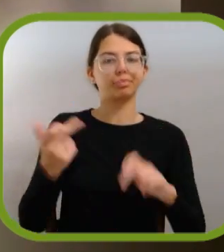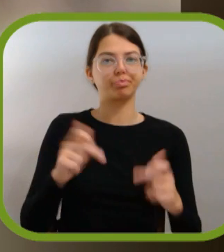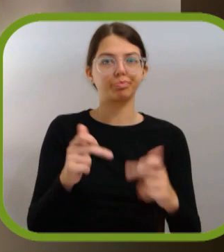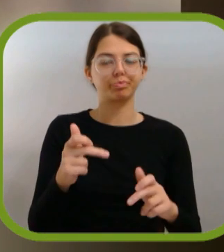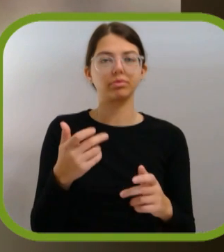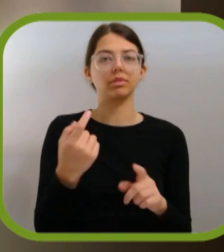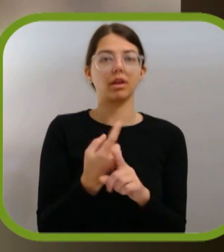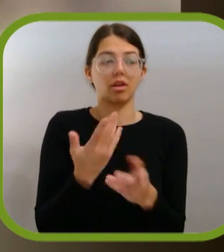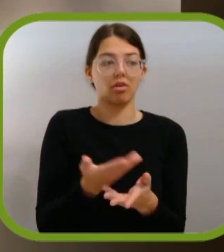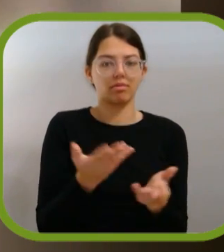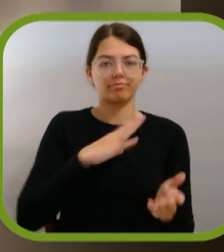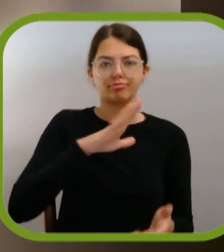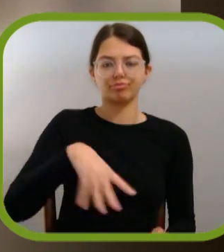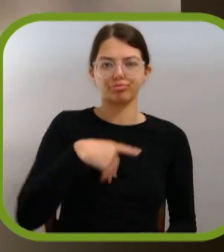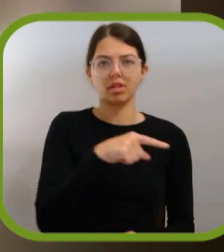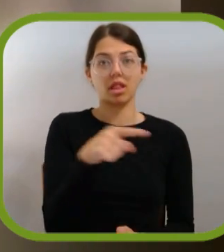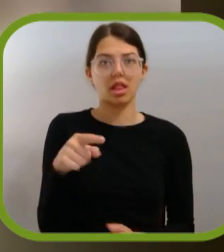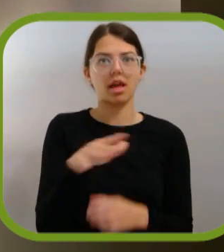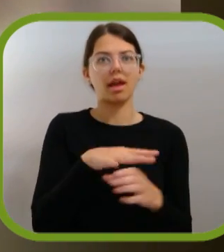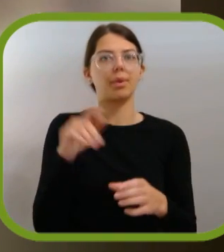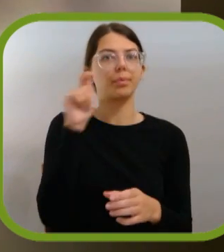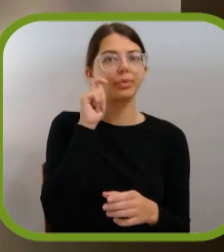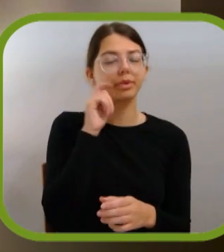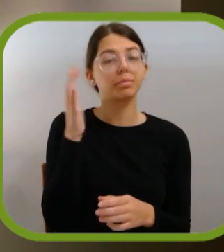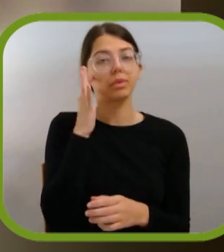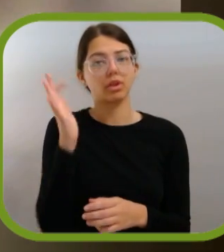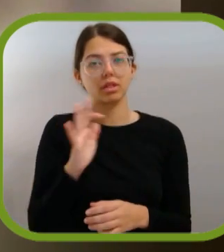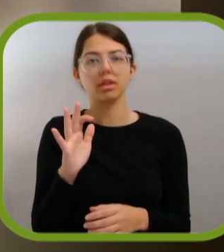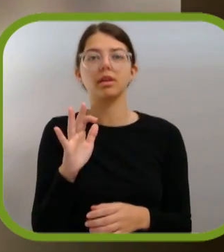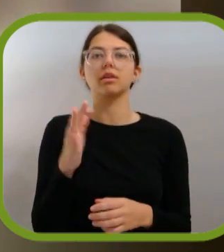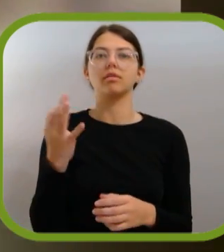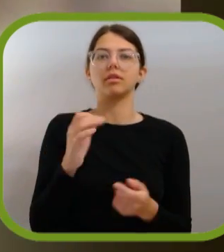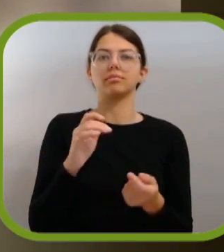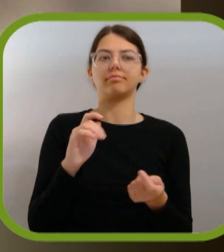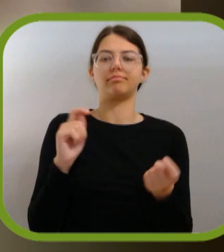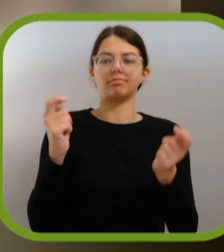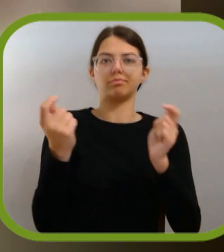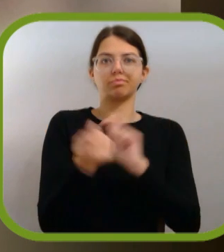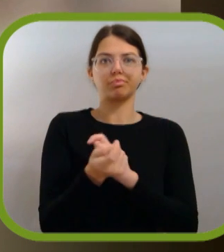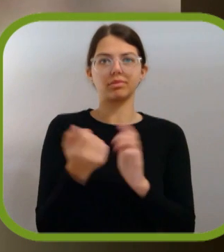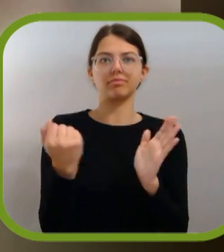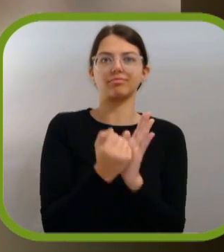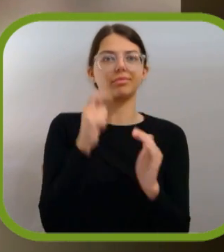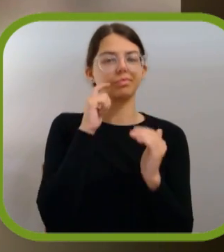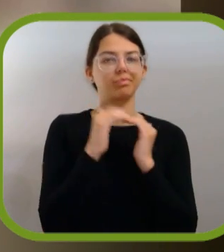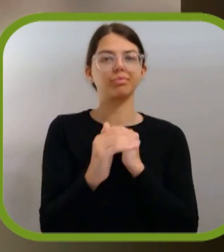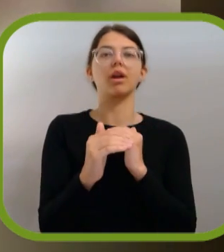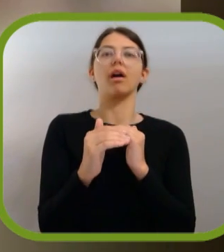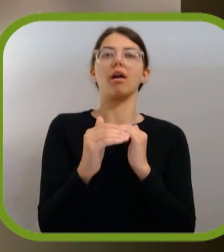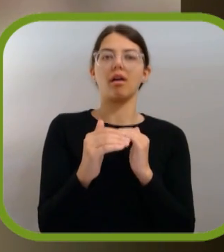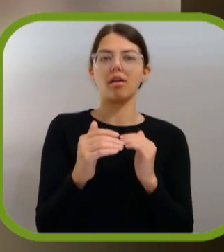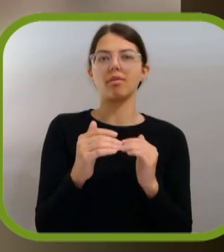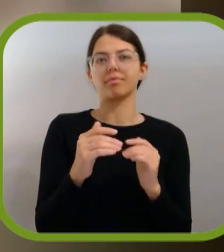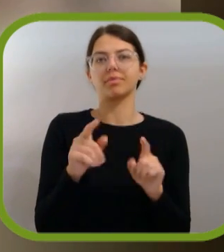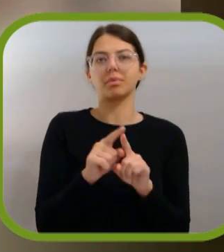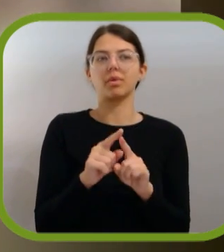climáticas em vários pontos do globo, o setor do turismo e hotelaria viu na reinvenção com selo sustentável